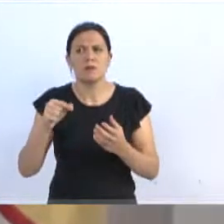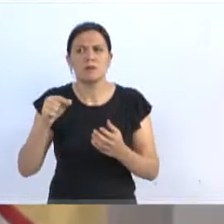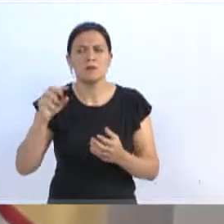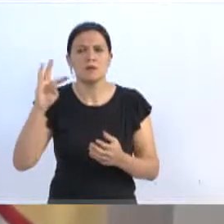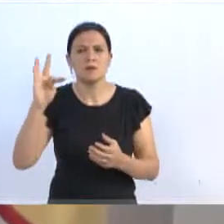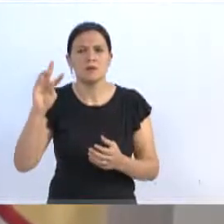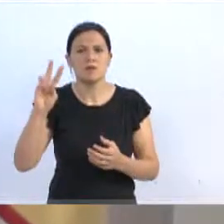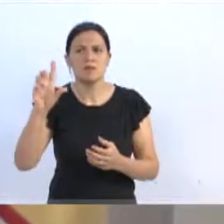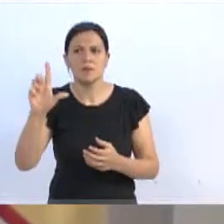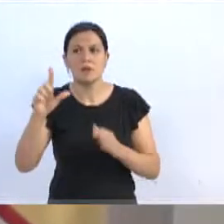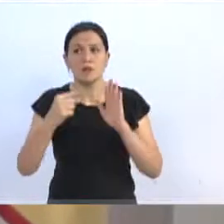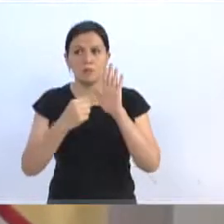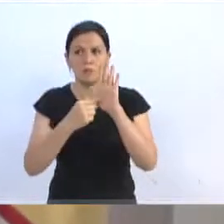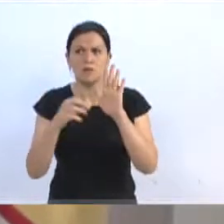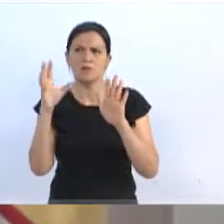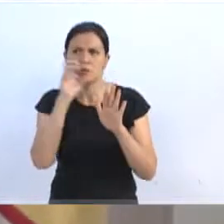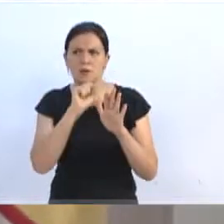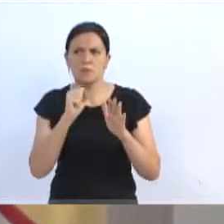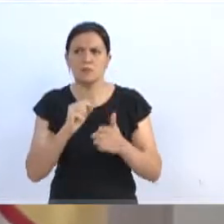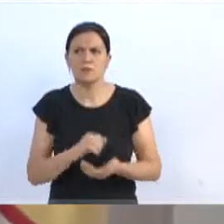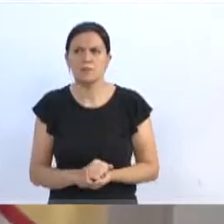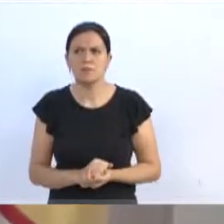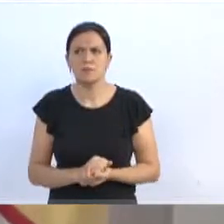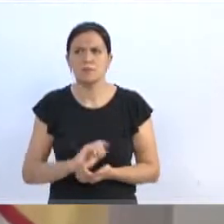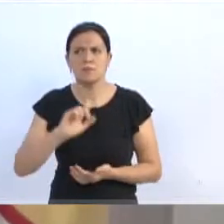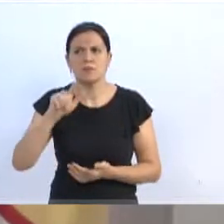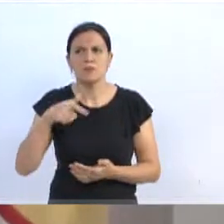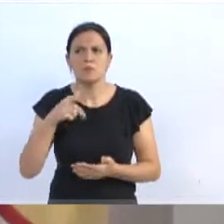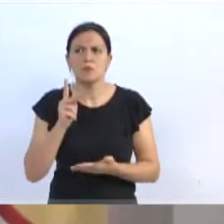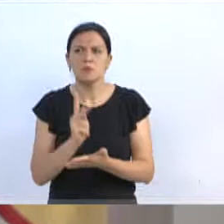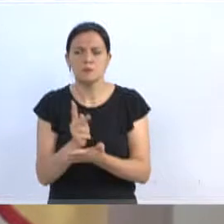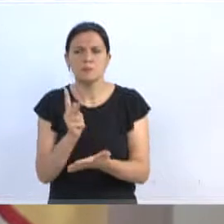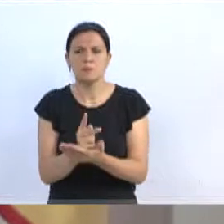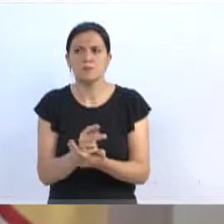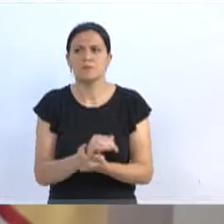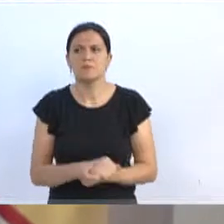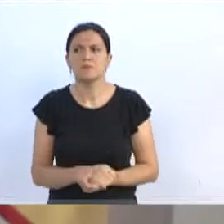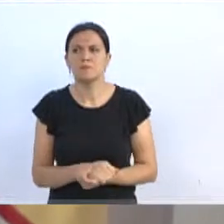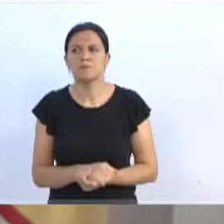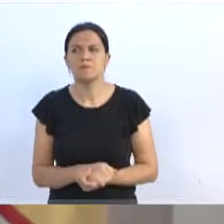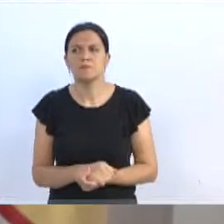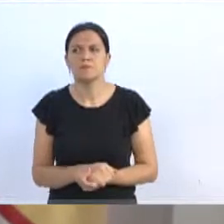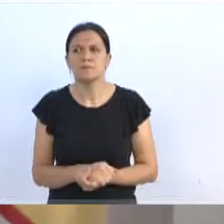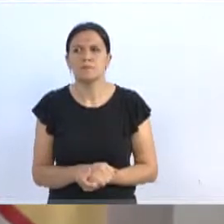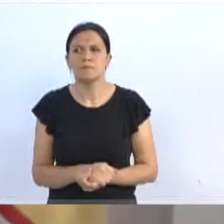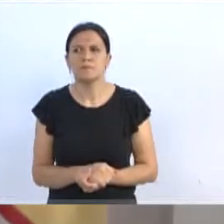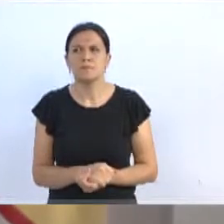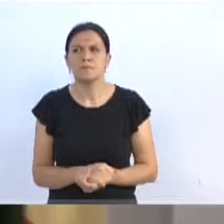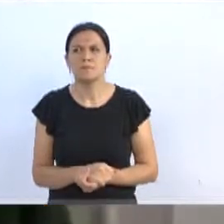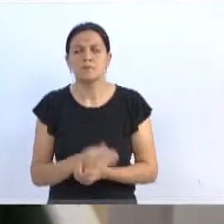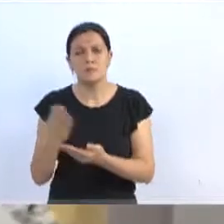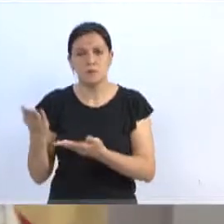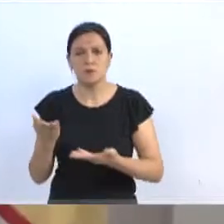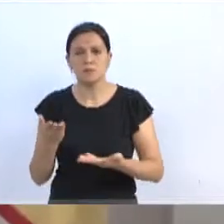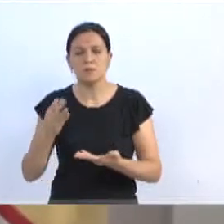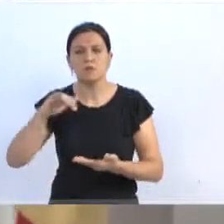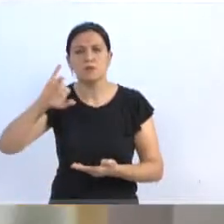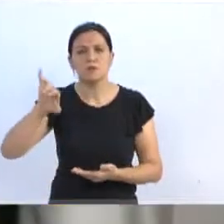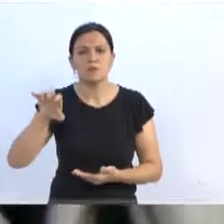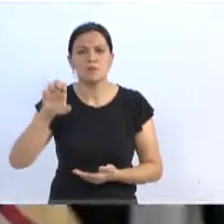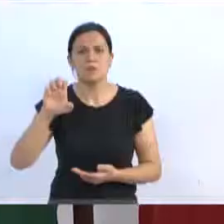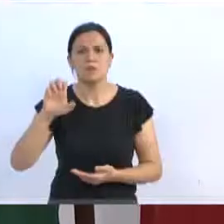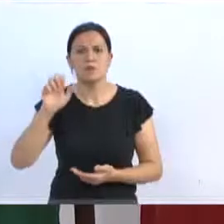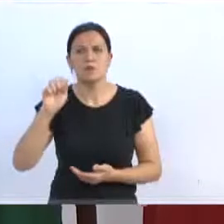rapidamente, para depois eu poder dar continuidade. Eu recebi aqui, agora, do Jean Ávila,